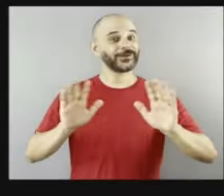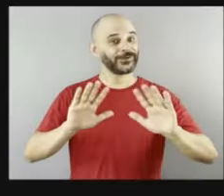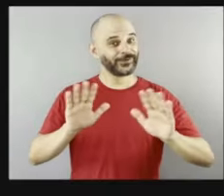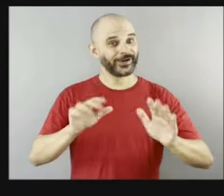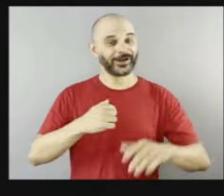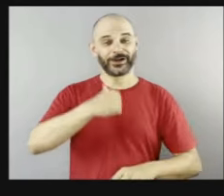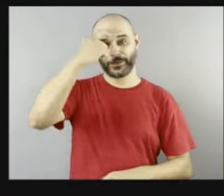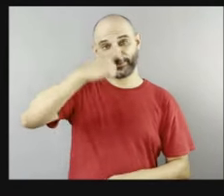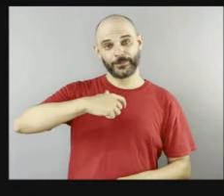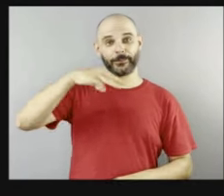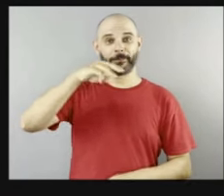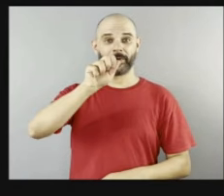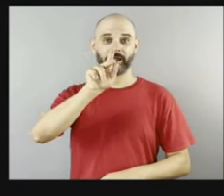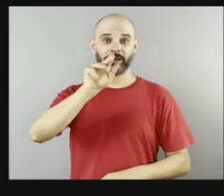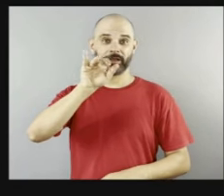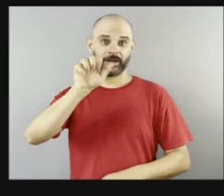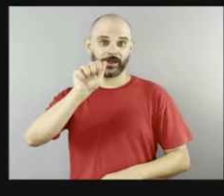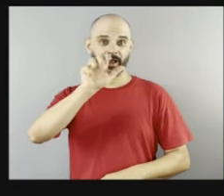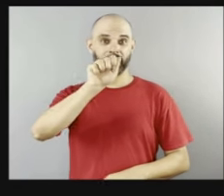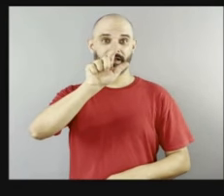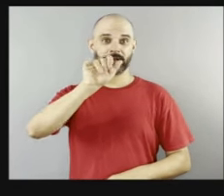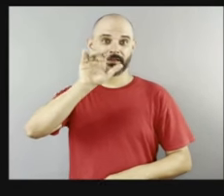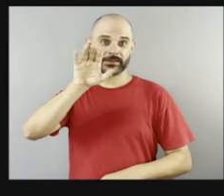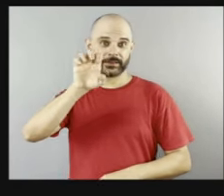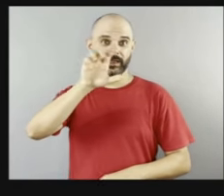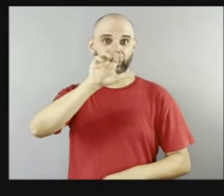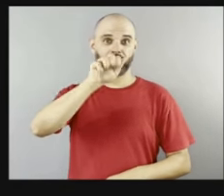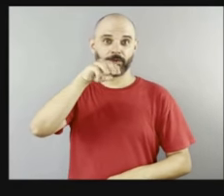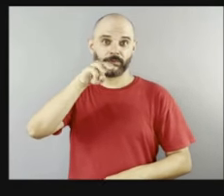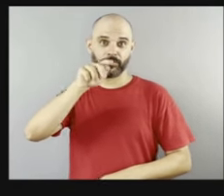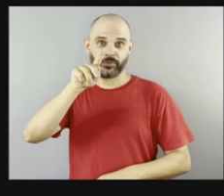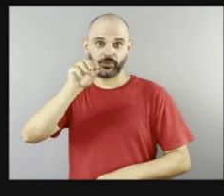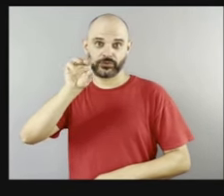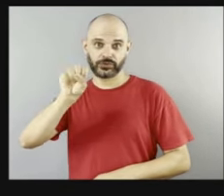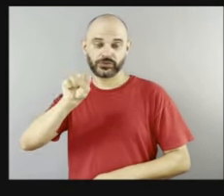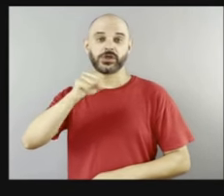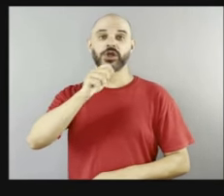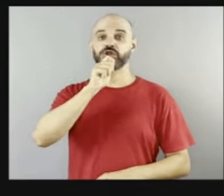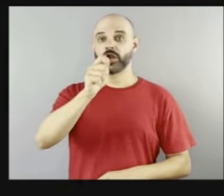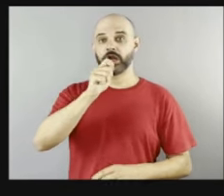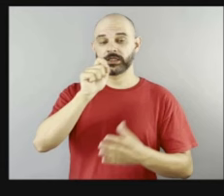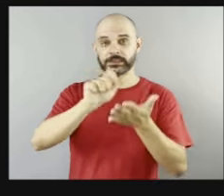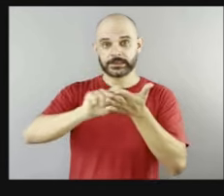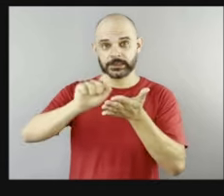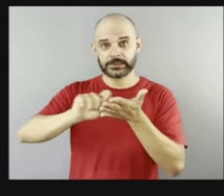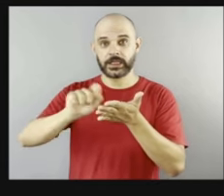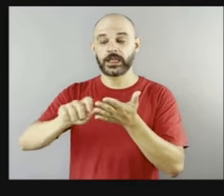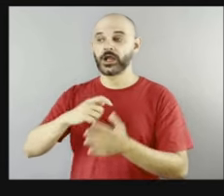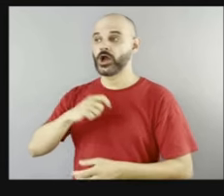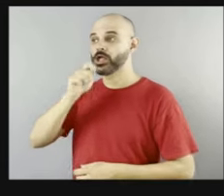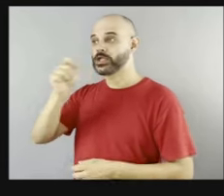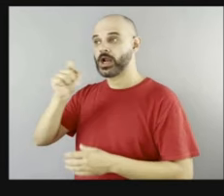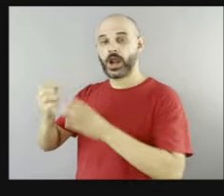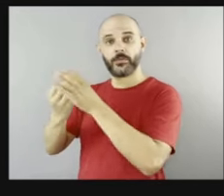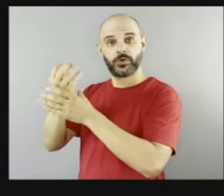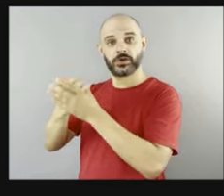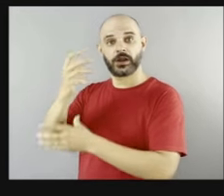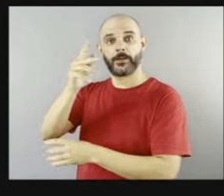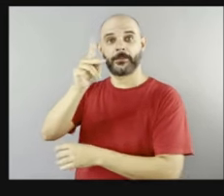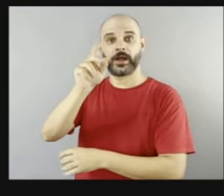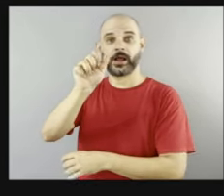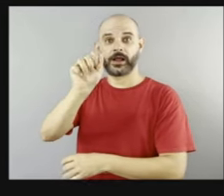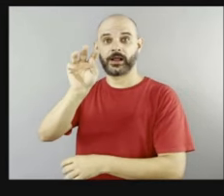Olá, sou Maria Alice Campos, jornalista e escritora, e tenho a grata alegria de entrevistar a produtora Patrícia